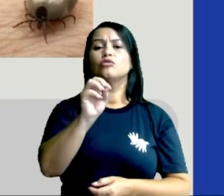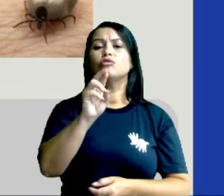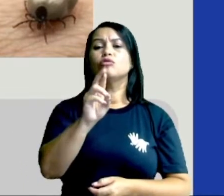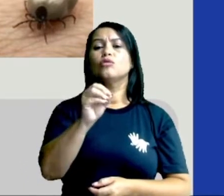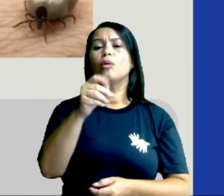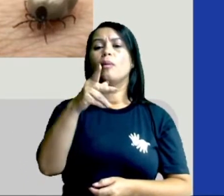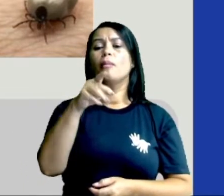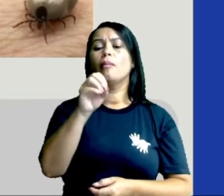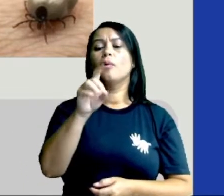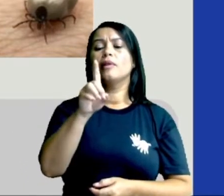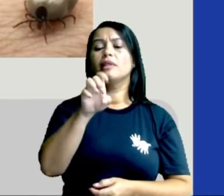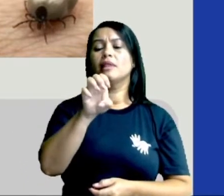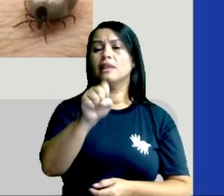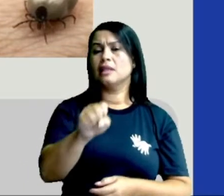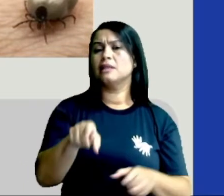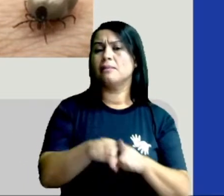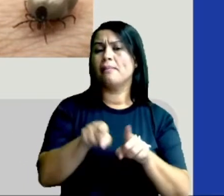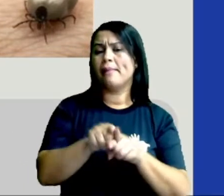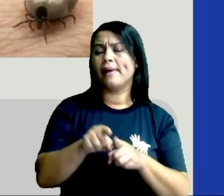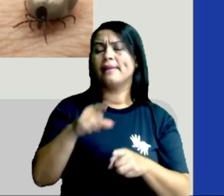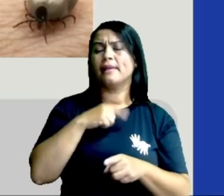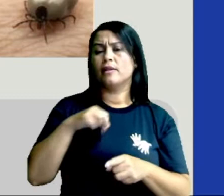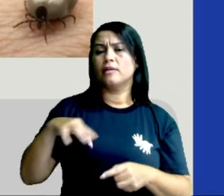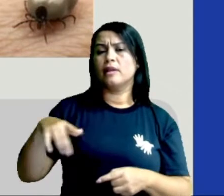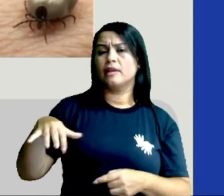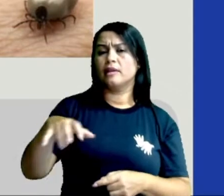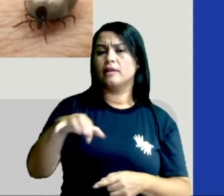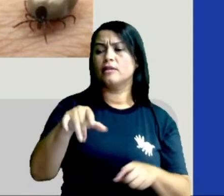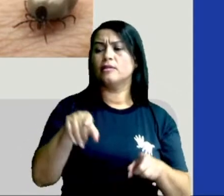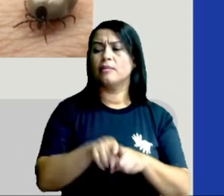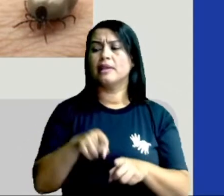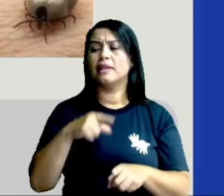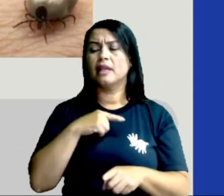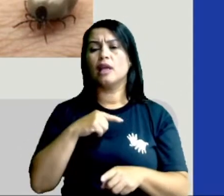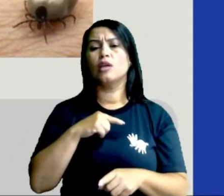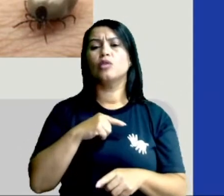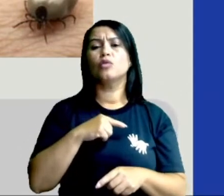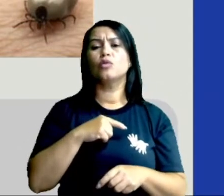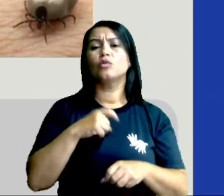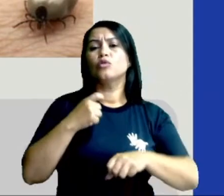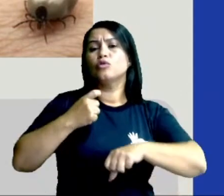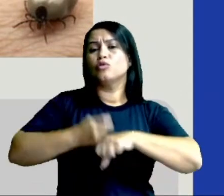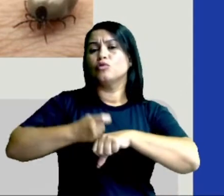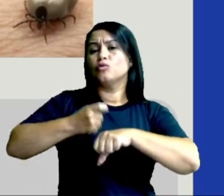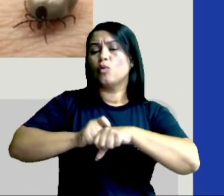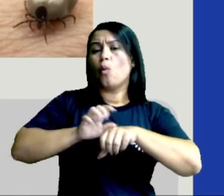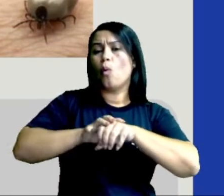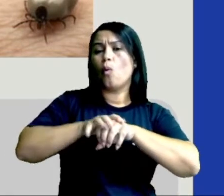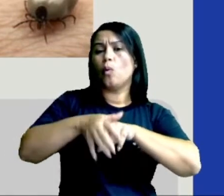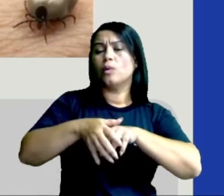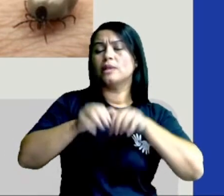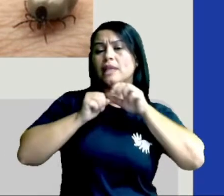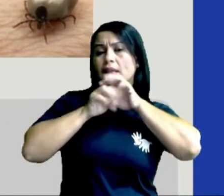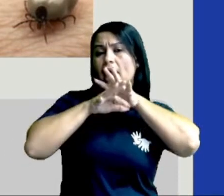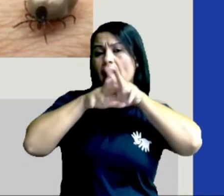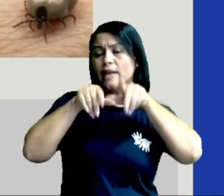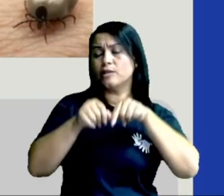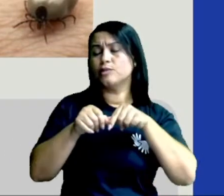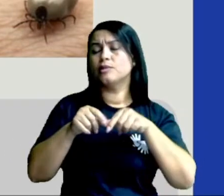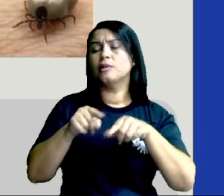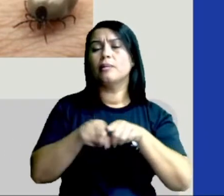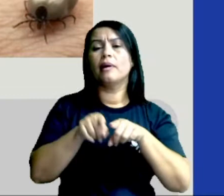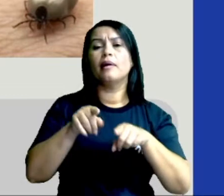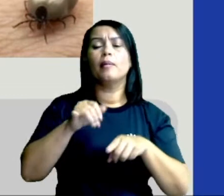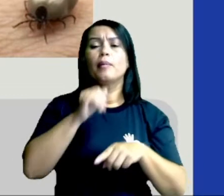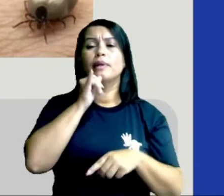insetos, como também aracnídeos e crustáceos. Então, tudo que existe de vivo na Terra depende, primeiramente, da luz do sol